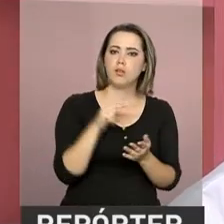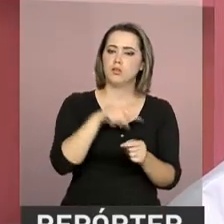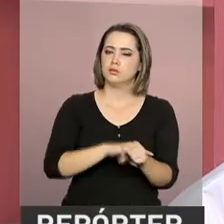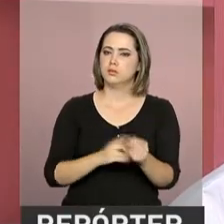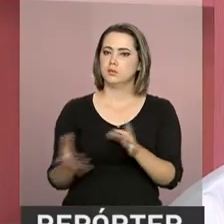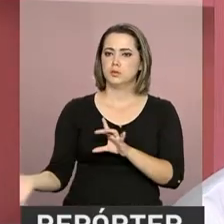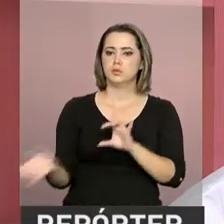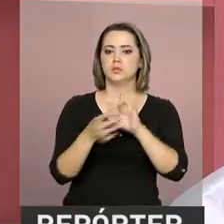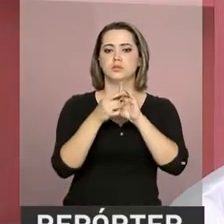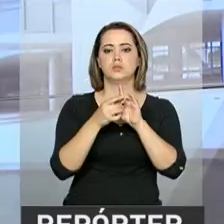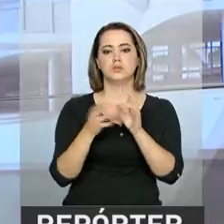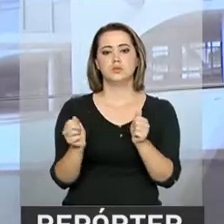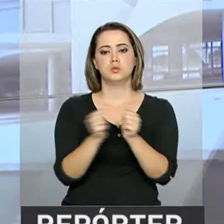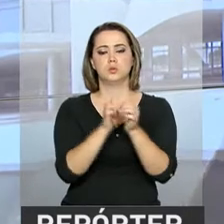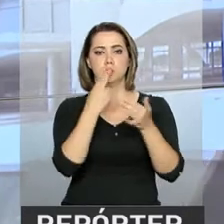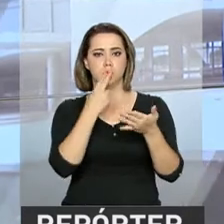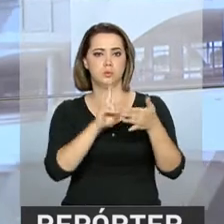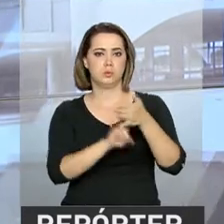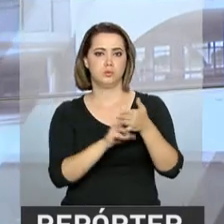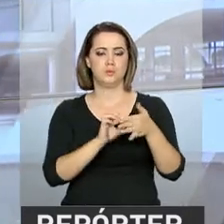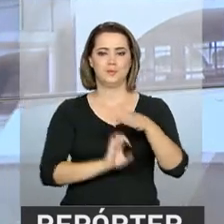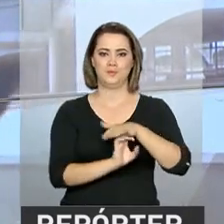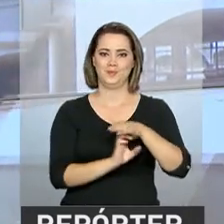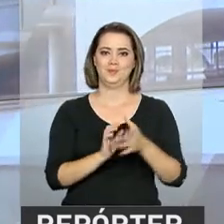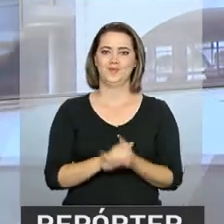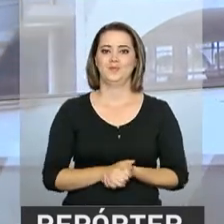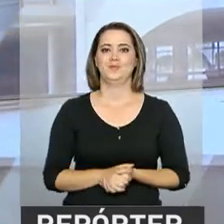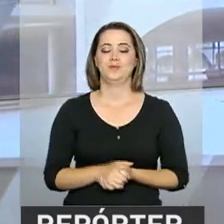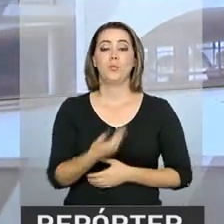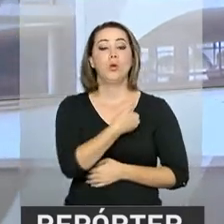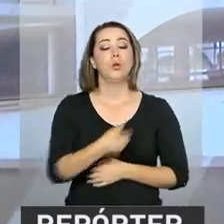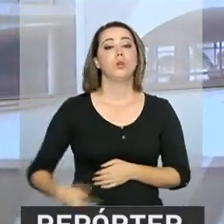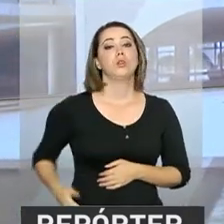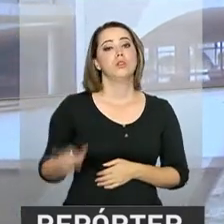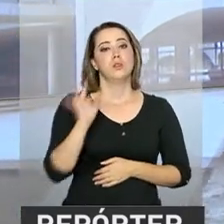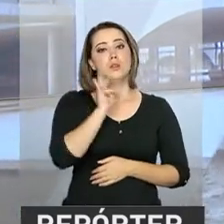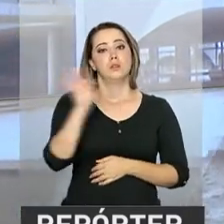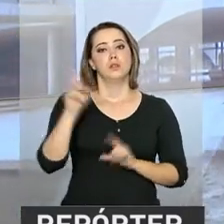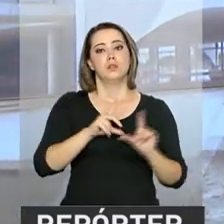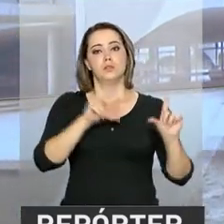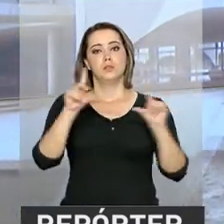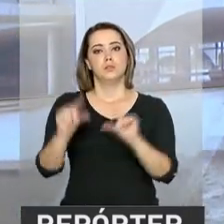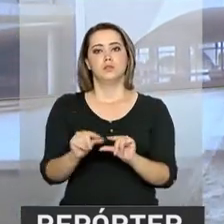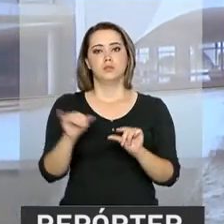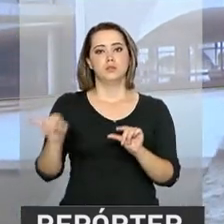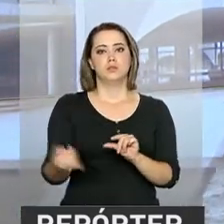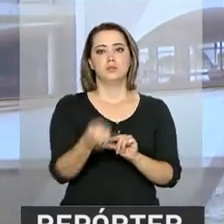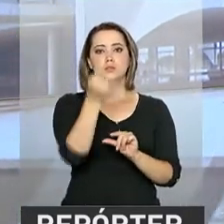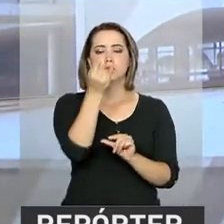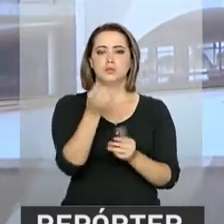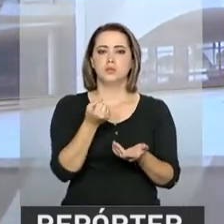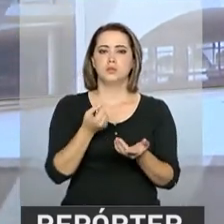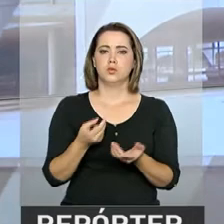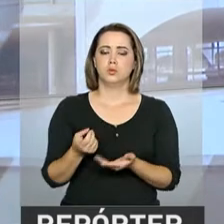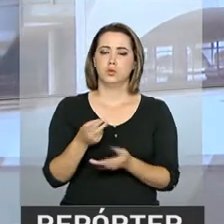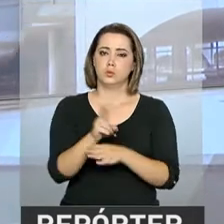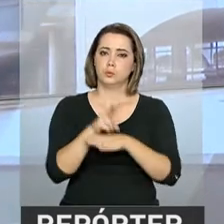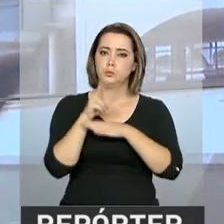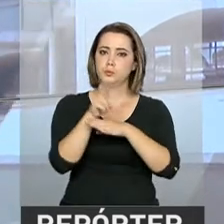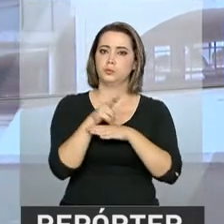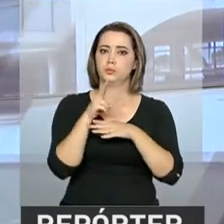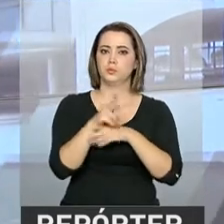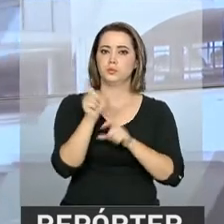começou essa integração com os Correios. O governo federal decidiu reduzir os juros cobrados nos empréstimos consignados